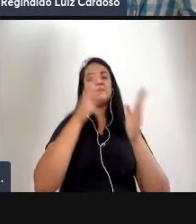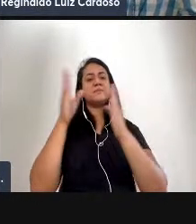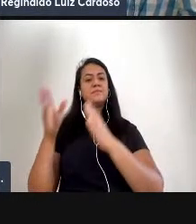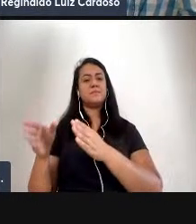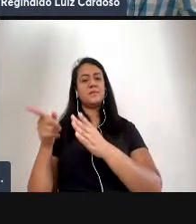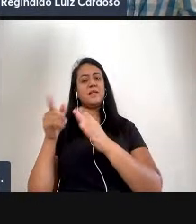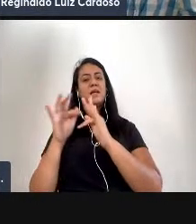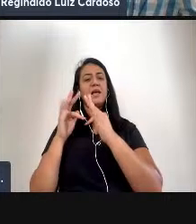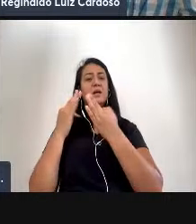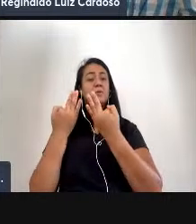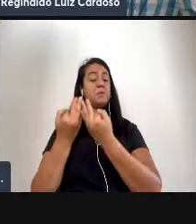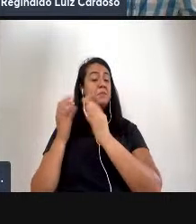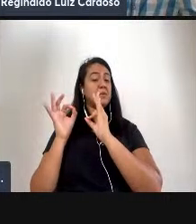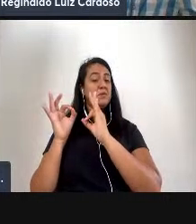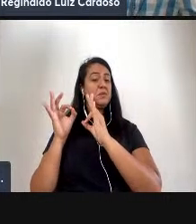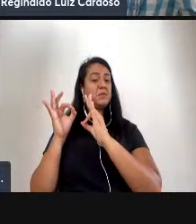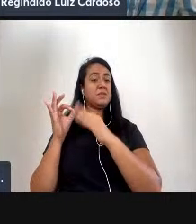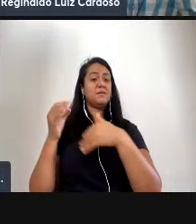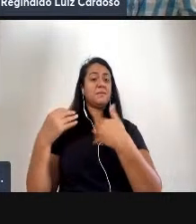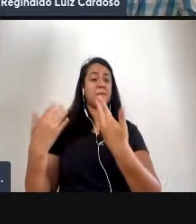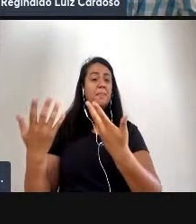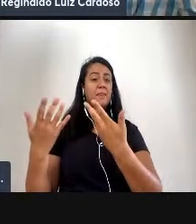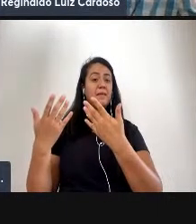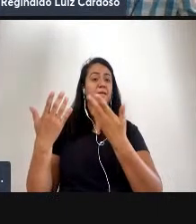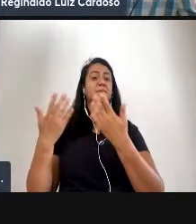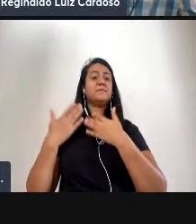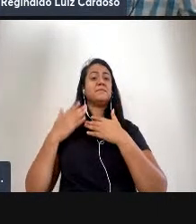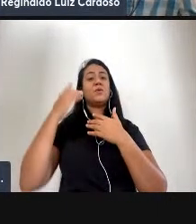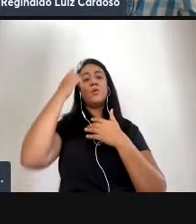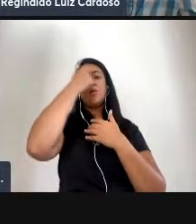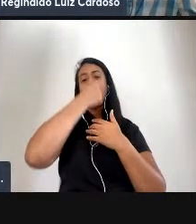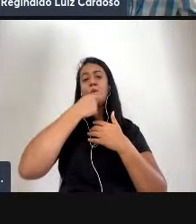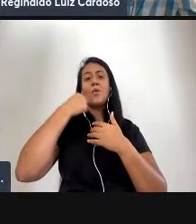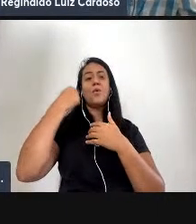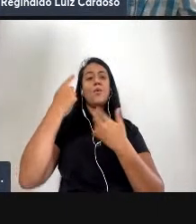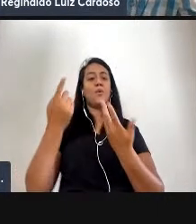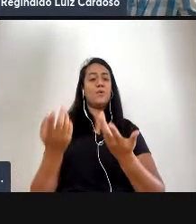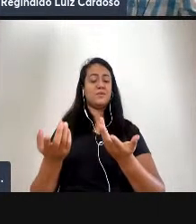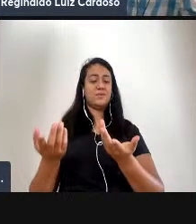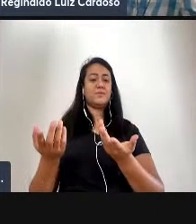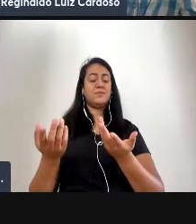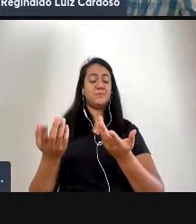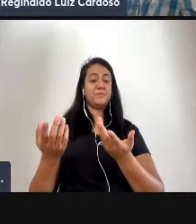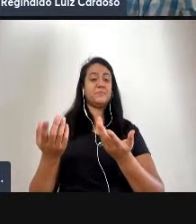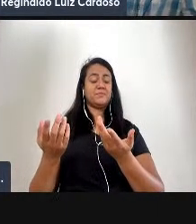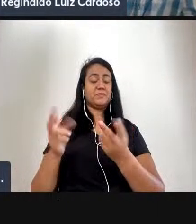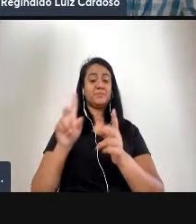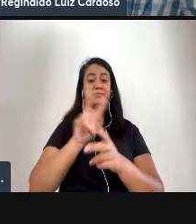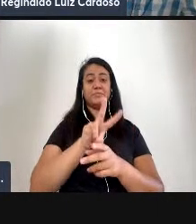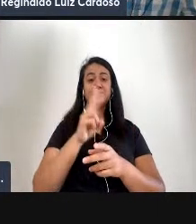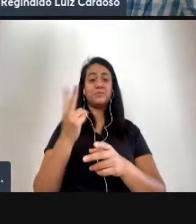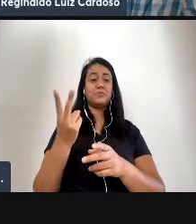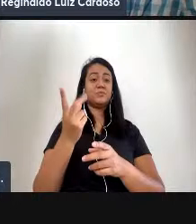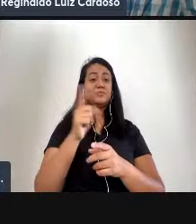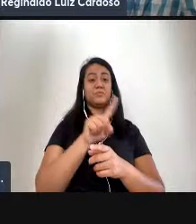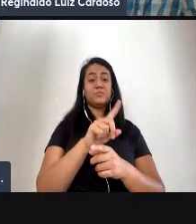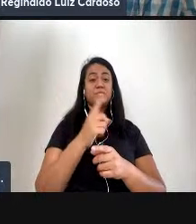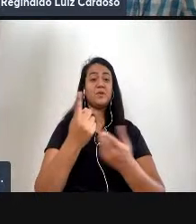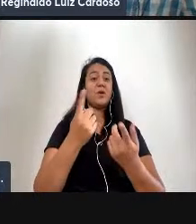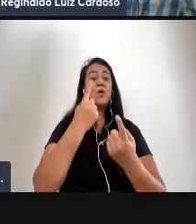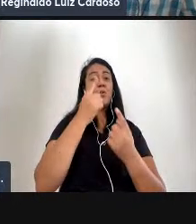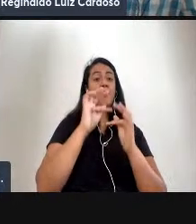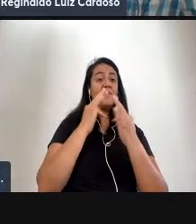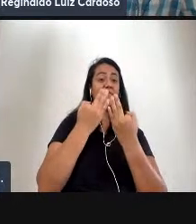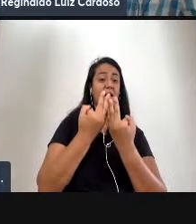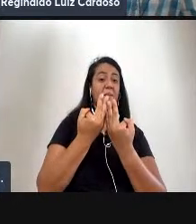hoje é Botsuana quase nus com os rossos pintados e descalços em uma paisagem desértica uma família americana